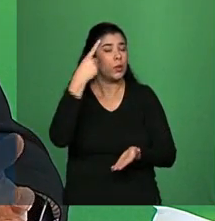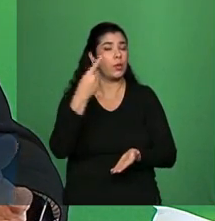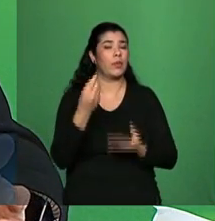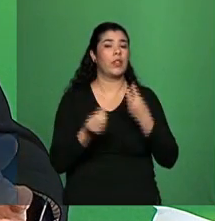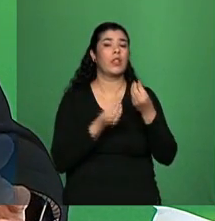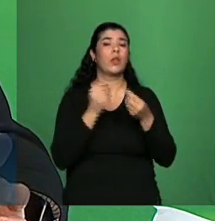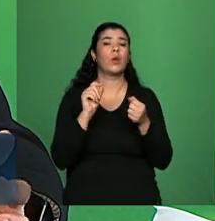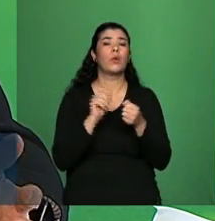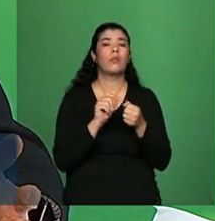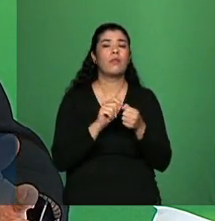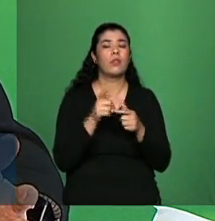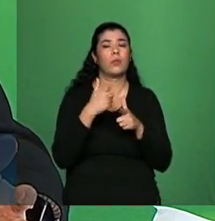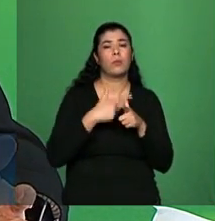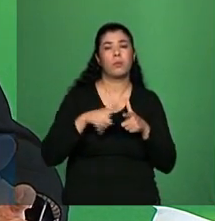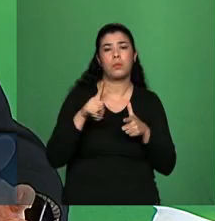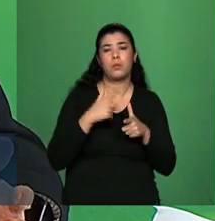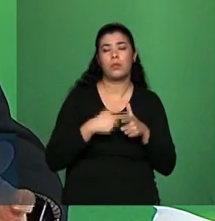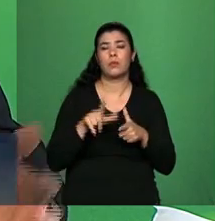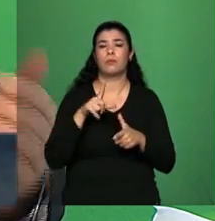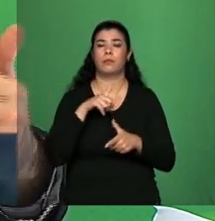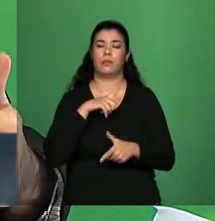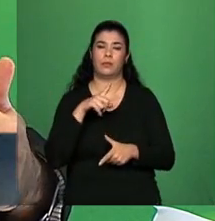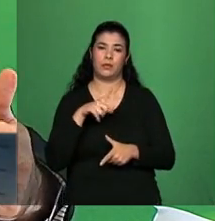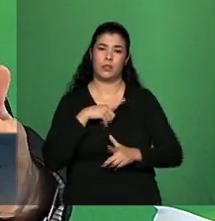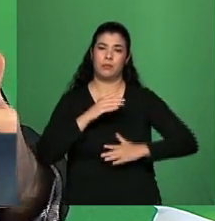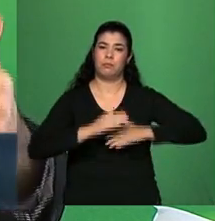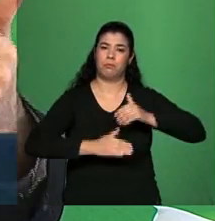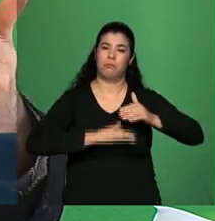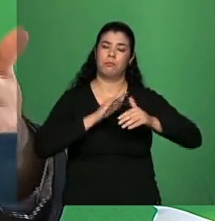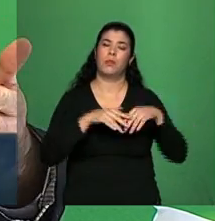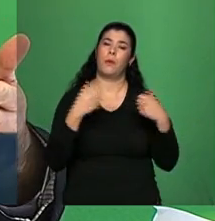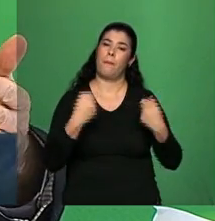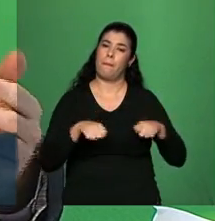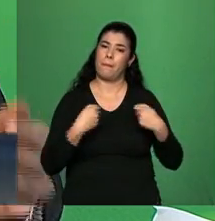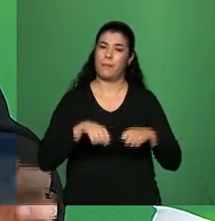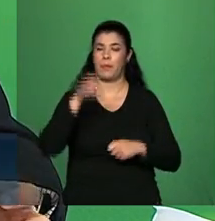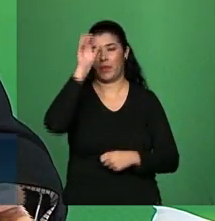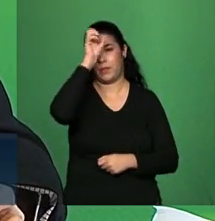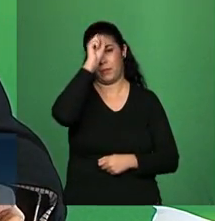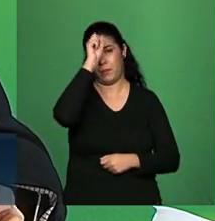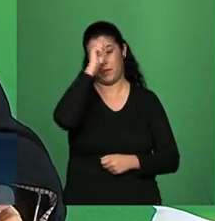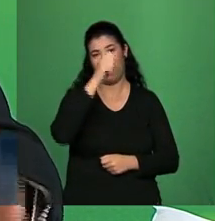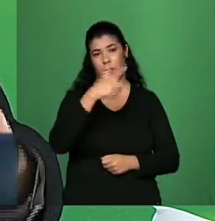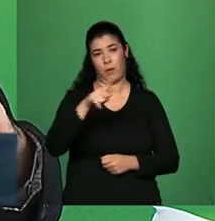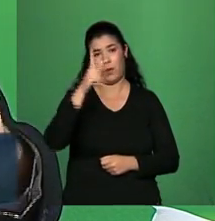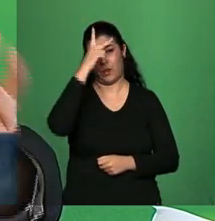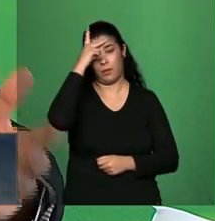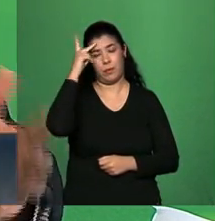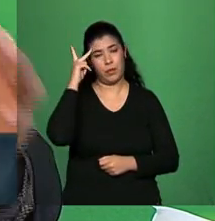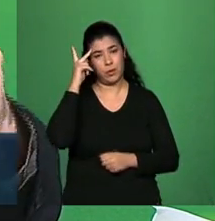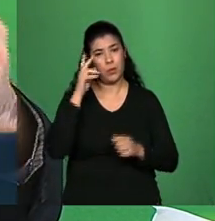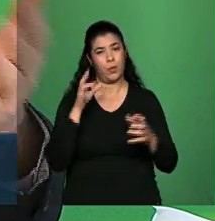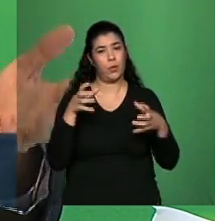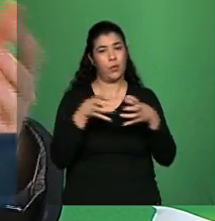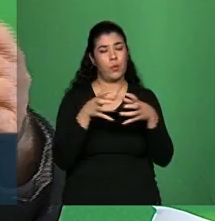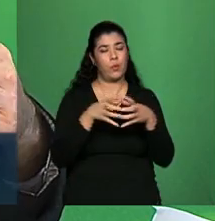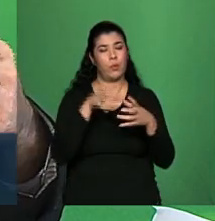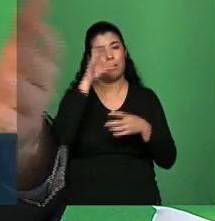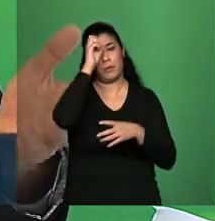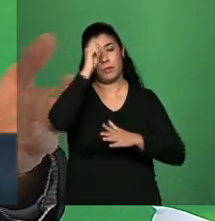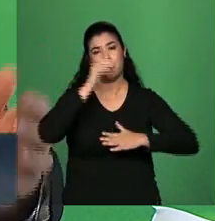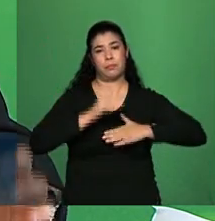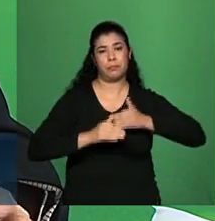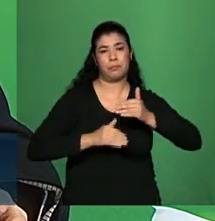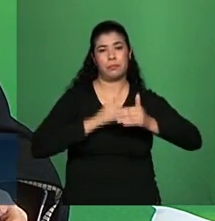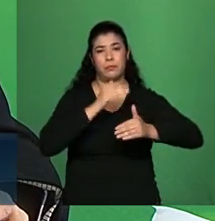dos problemas, desafios, está certo? Nós vamos aprender, os outros participantes vão aprender, a partir daí a gente vai começar